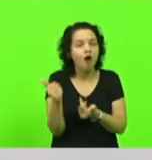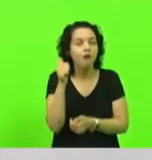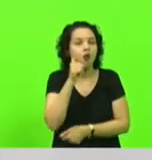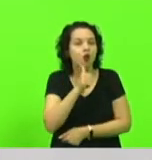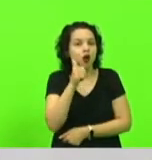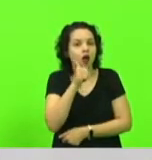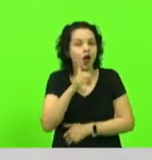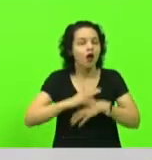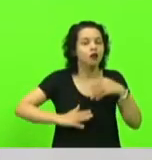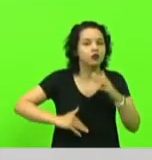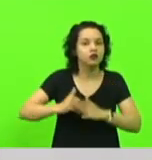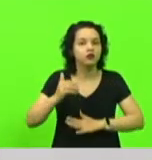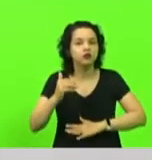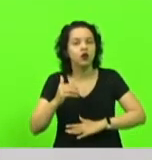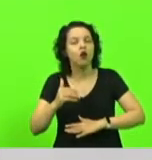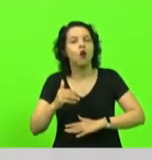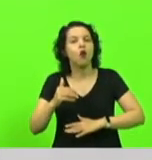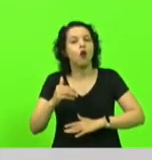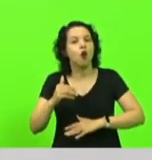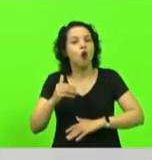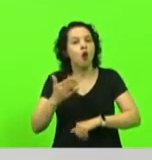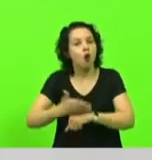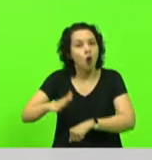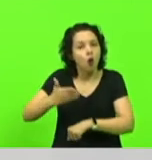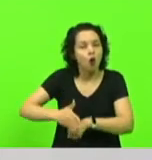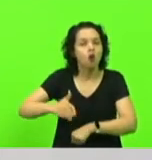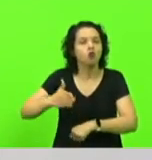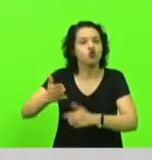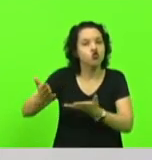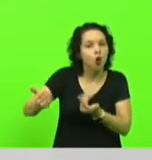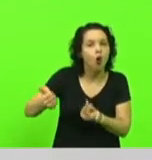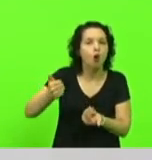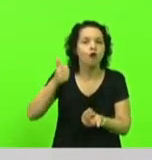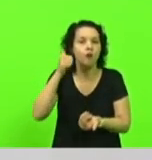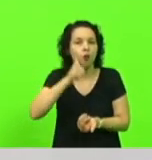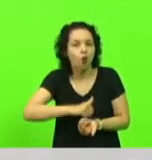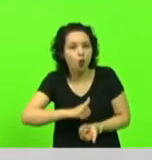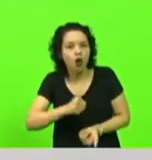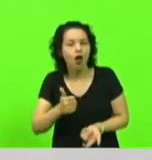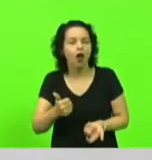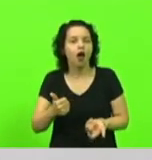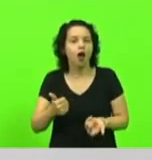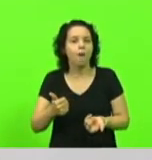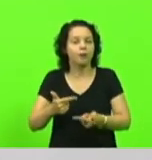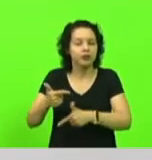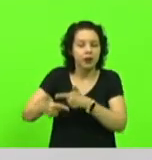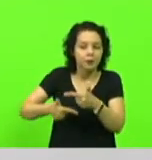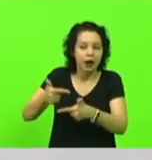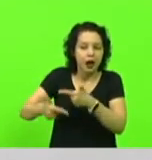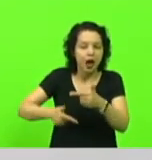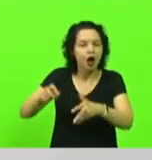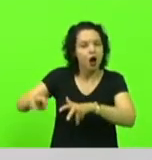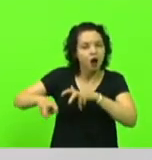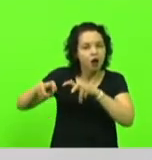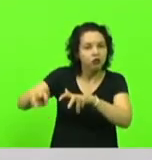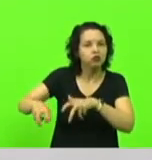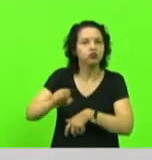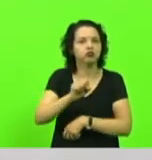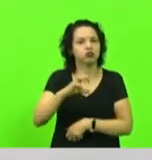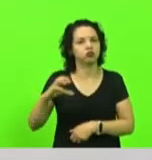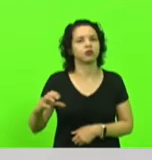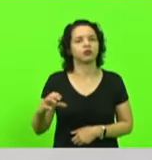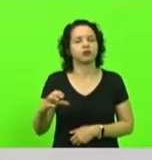jovens empreendedores, mulheres, para a atividade do agronegócio catarinense. E tem aportado